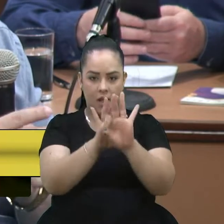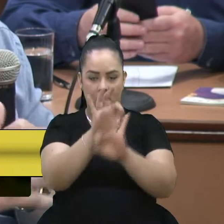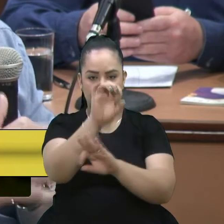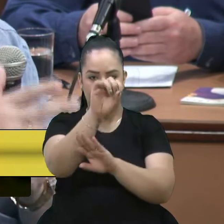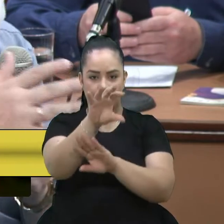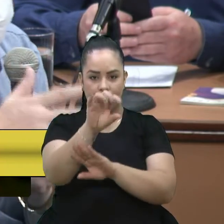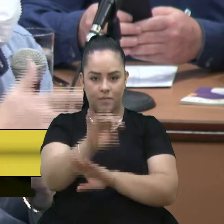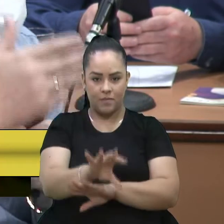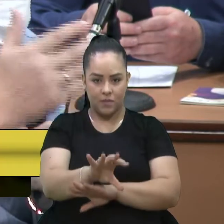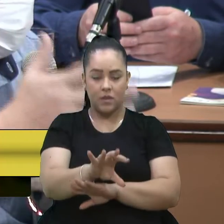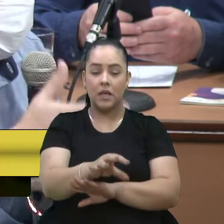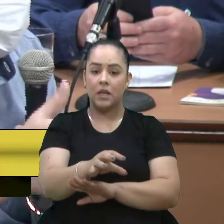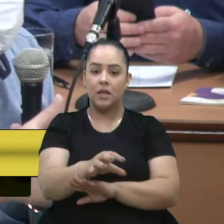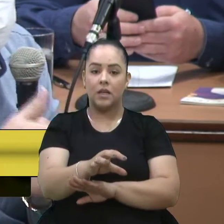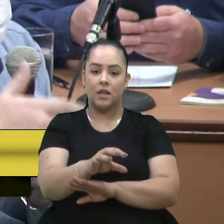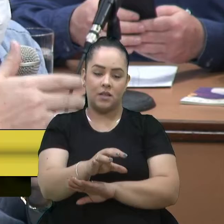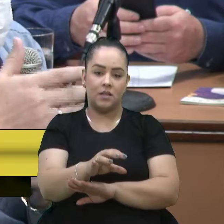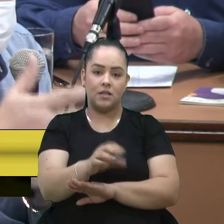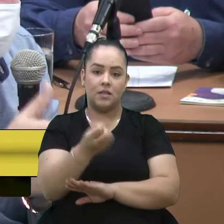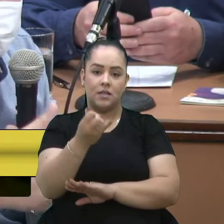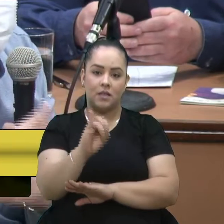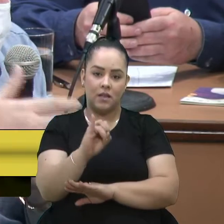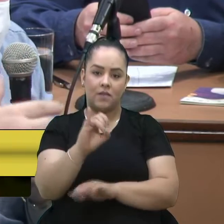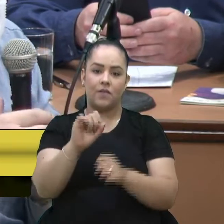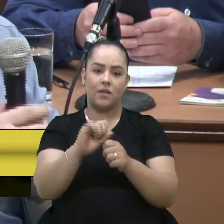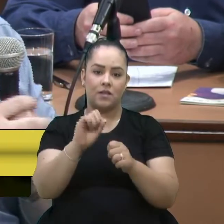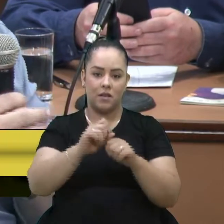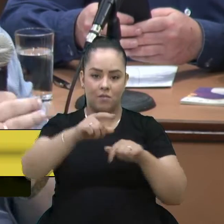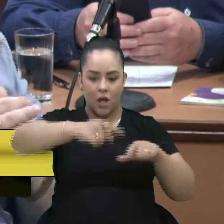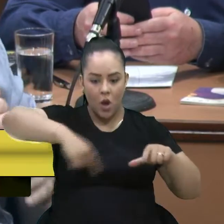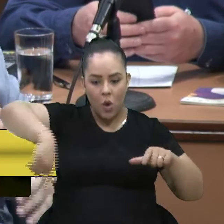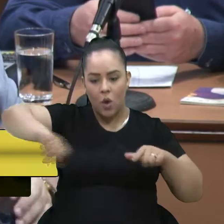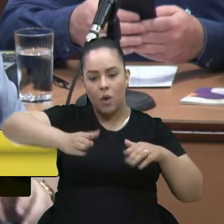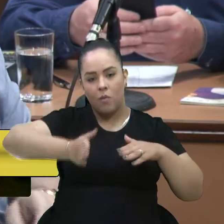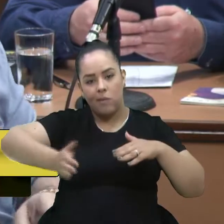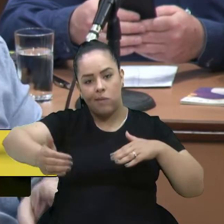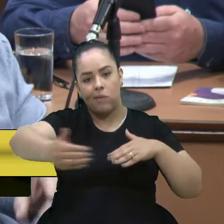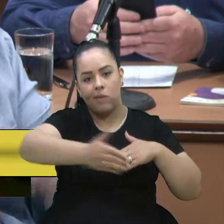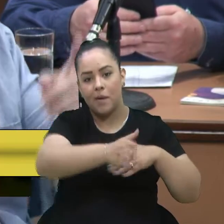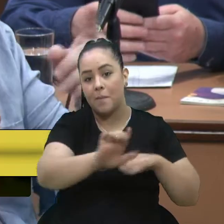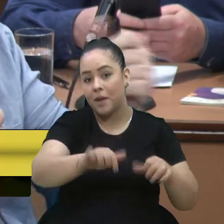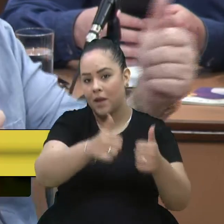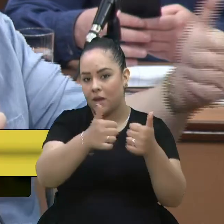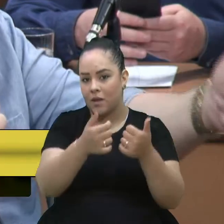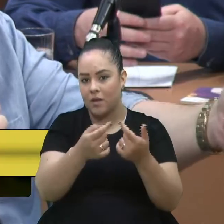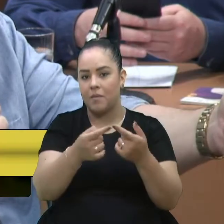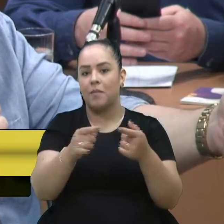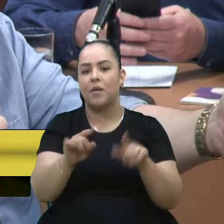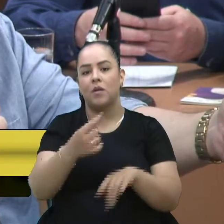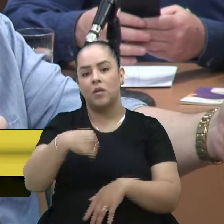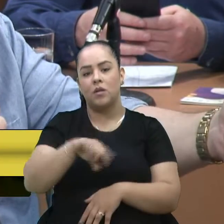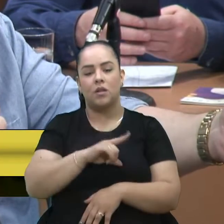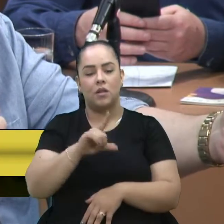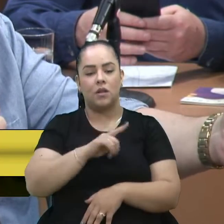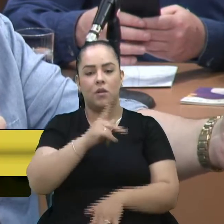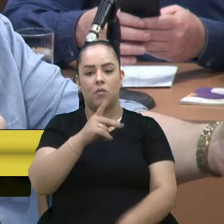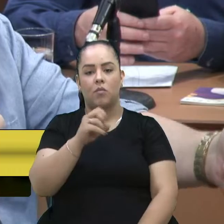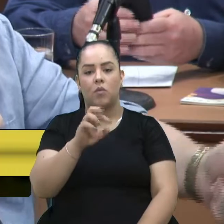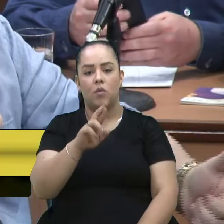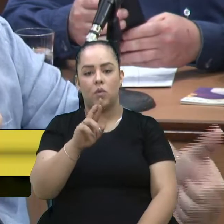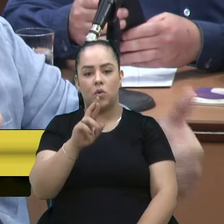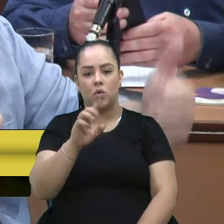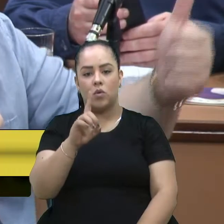adiantar. Claro que se fizer uma rotatória, se fizer um trevo, enfim, vai melhorar ainda mais. Mas nós temos o pôr do sol lá, que é um perigo.